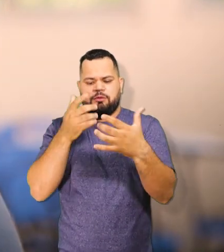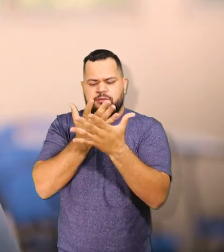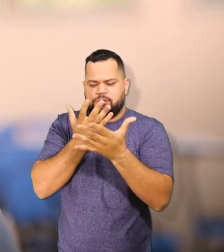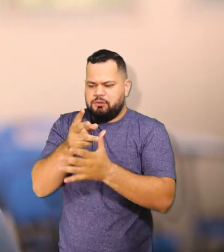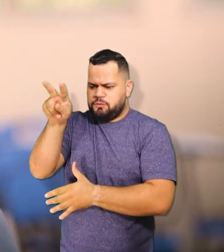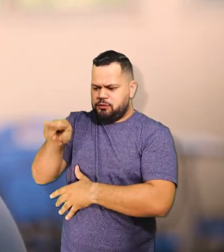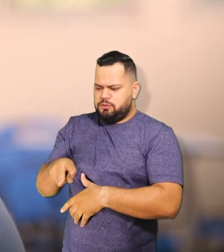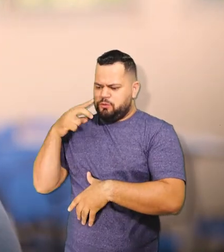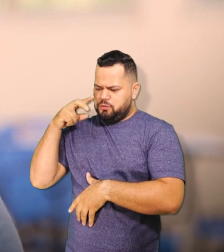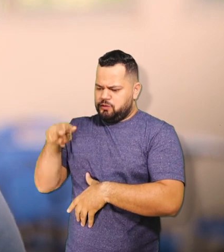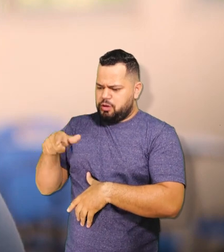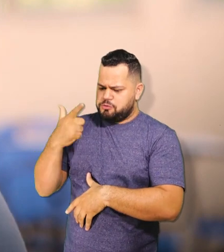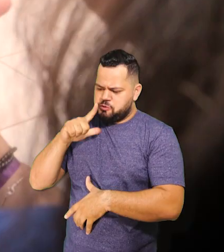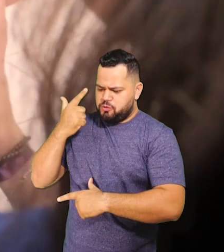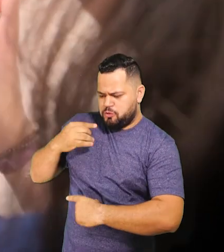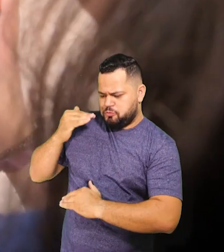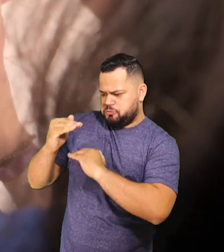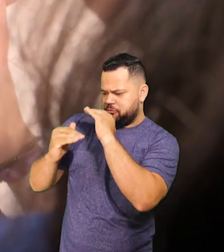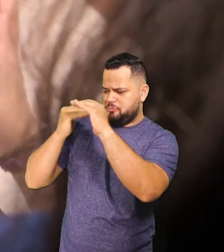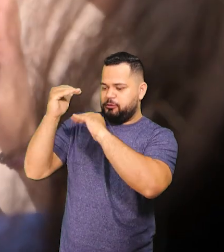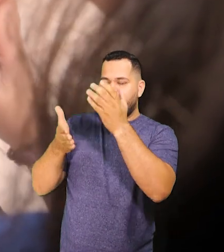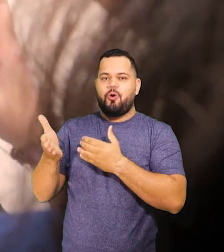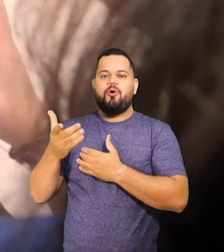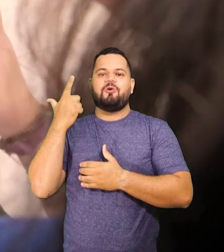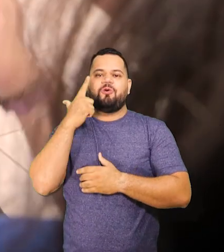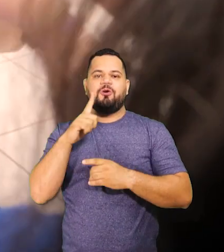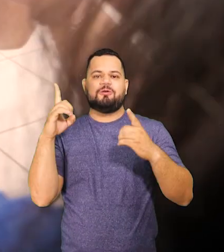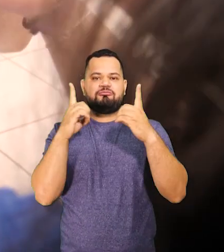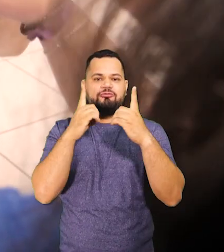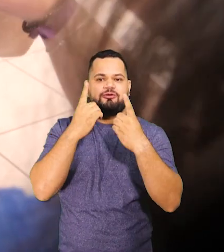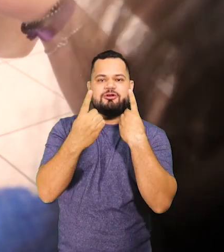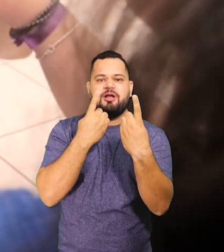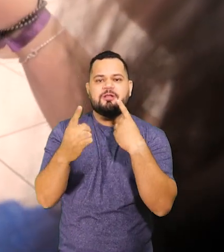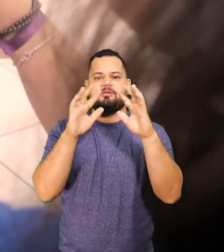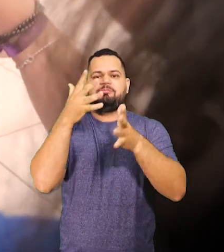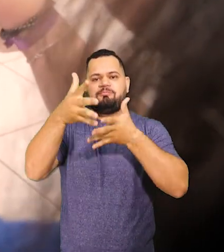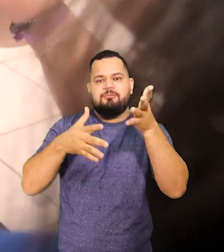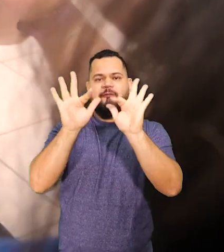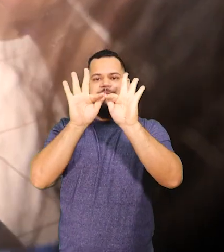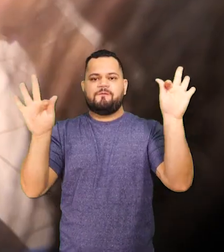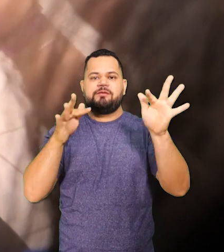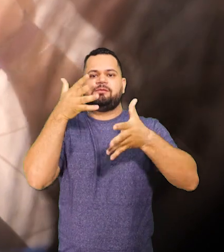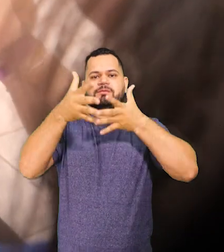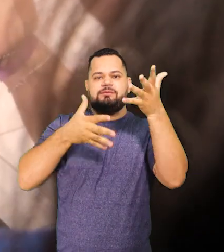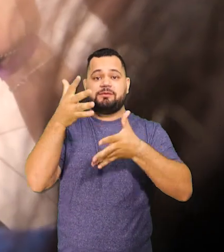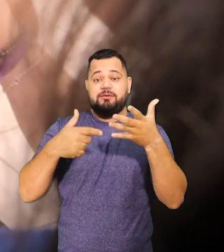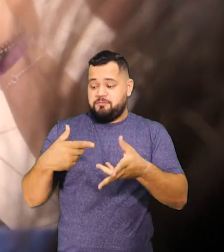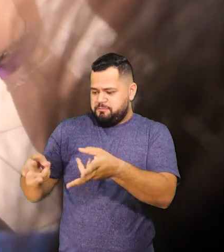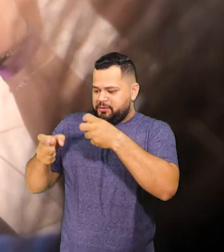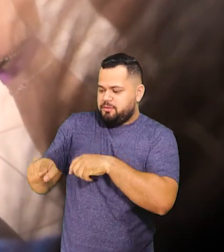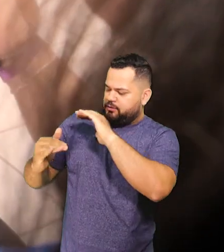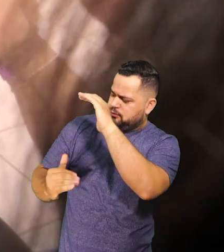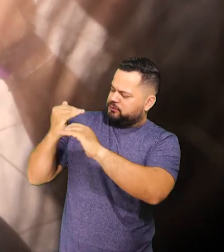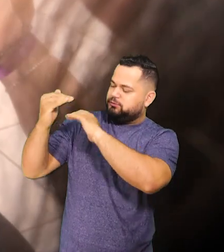aprendendo, vendo a Stephanie desenvolver isso. Hoje ela fazer diálogos em Libras, fazer frases em Libras. E eu percebi essa